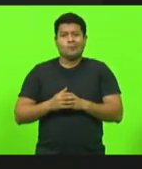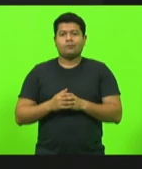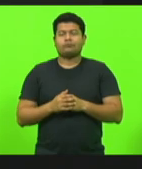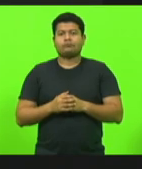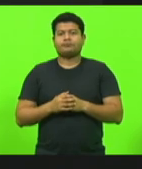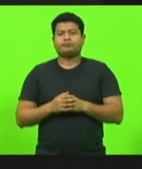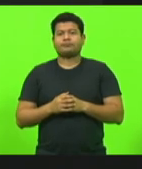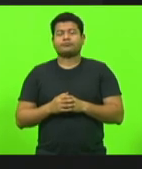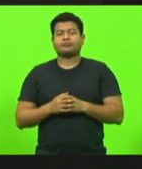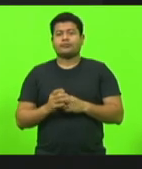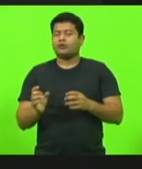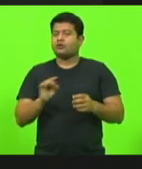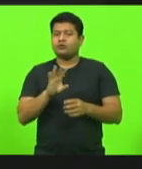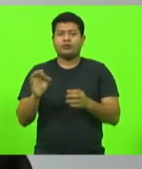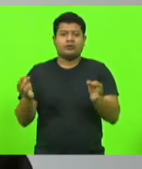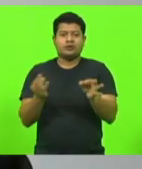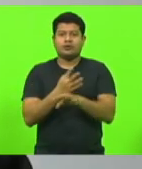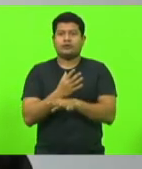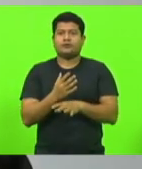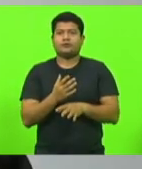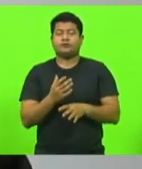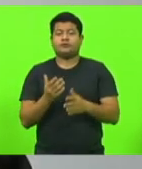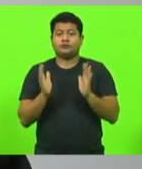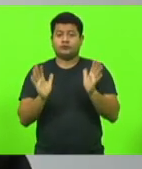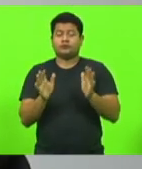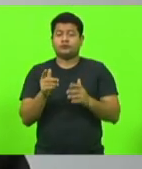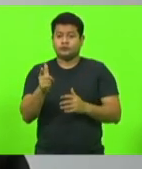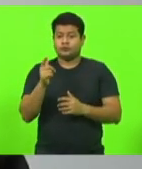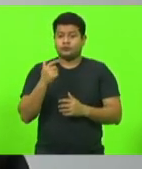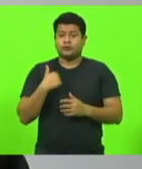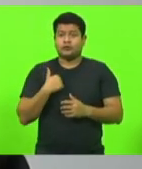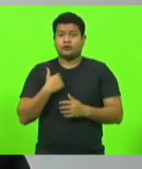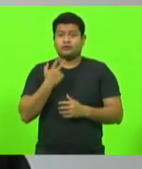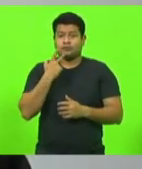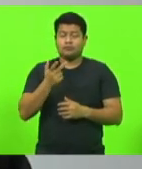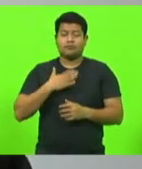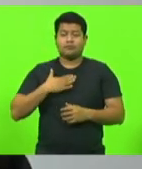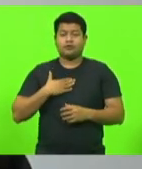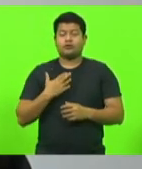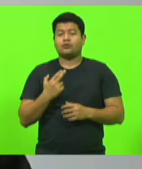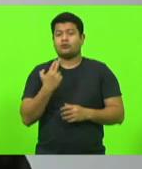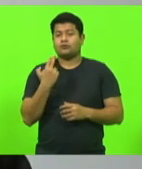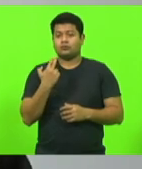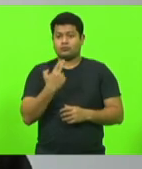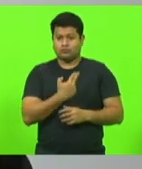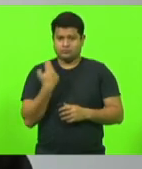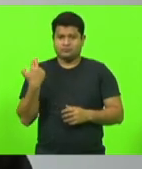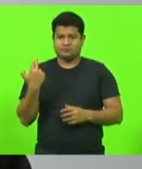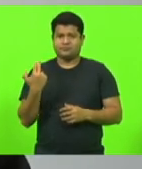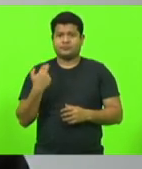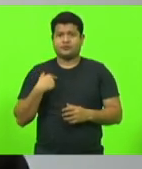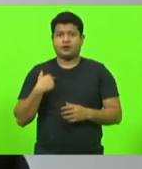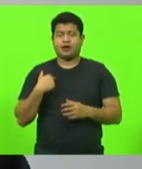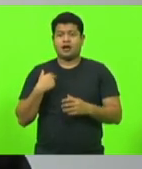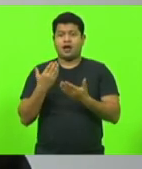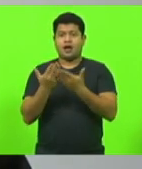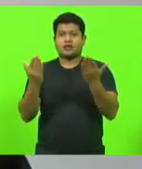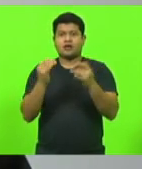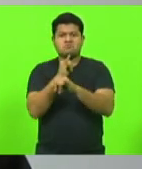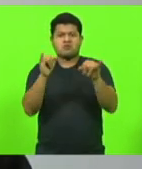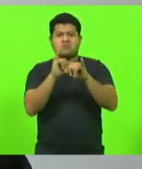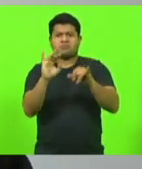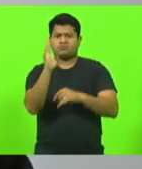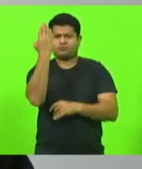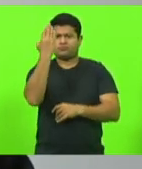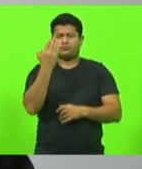Deputado, é só para concluir assim, já já visto que o senhor, vossa excelência, citou o meu nome e que não existe fake news, deputado, não existe